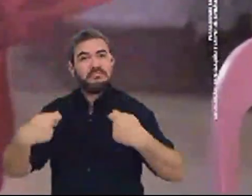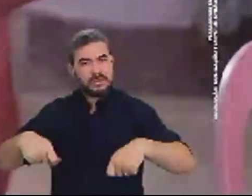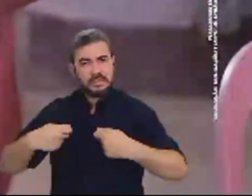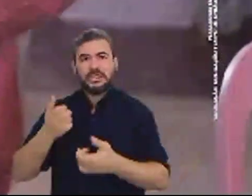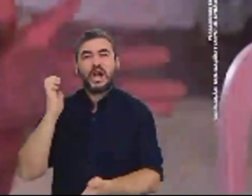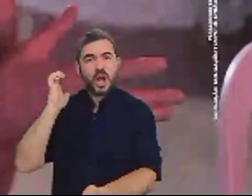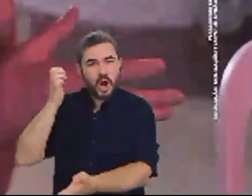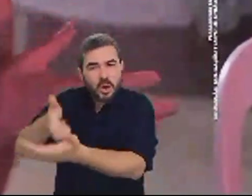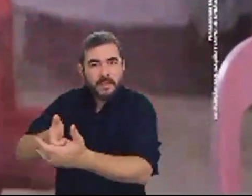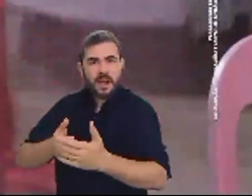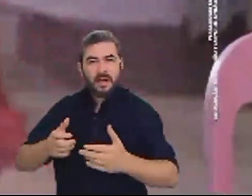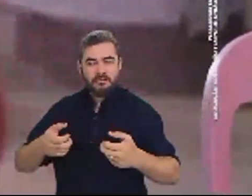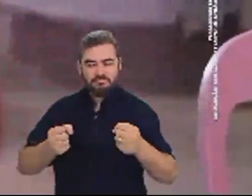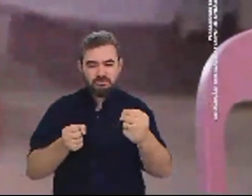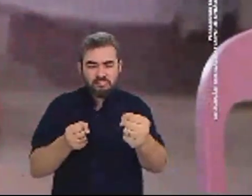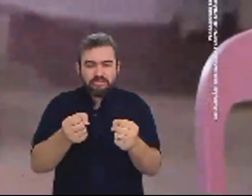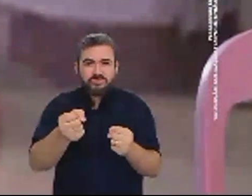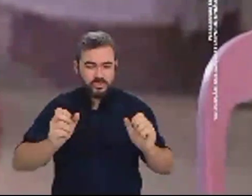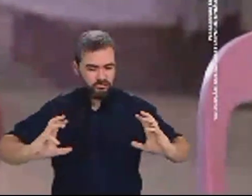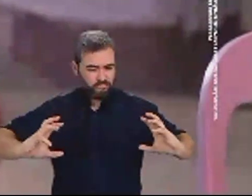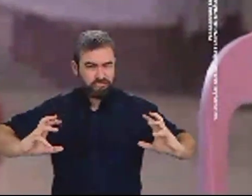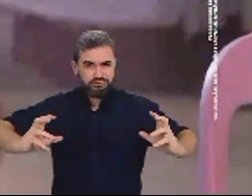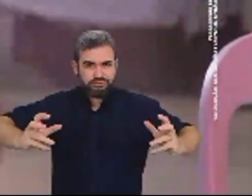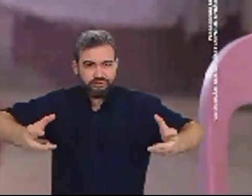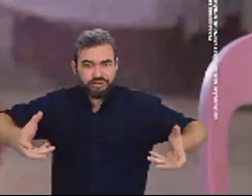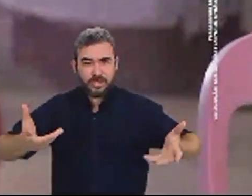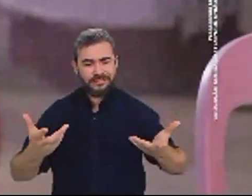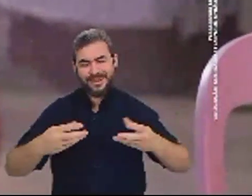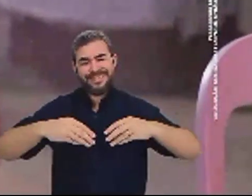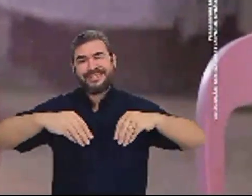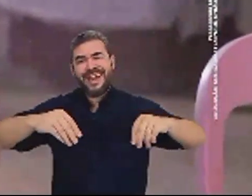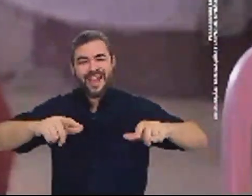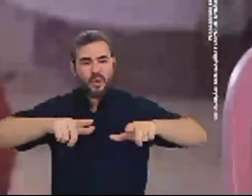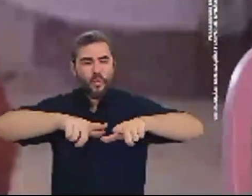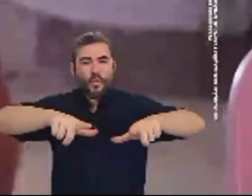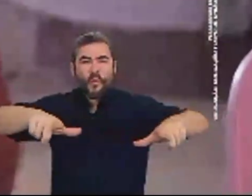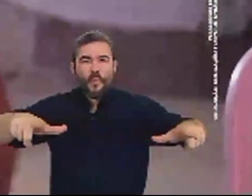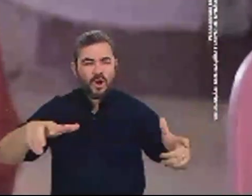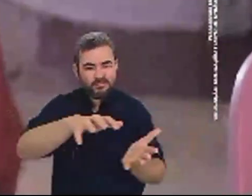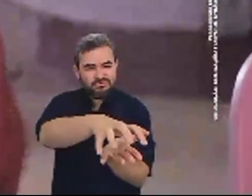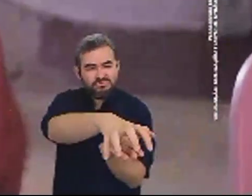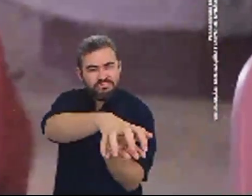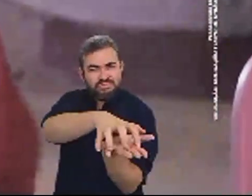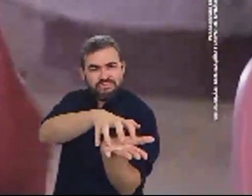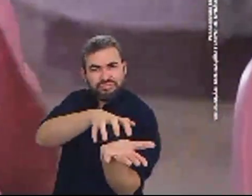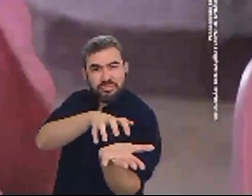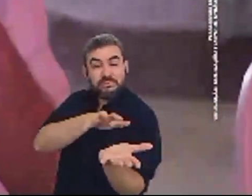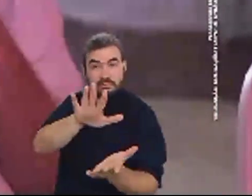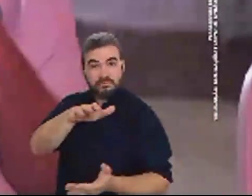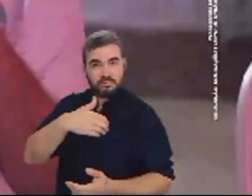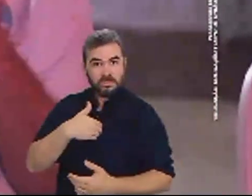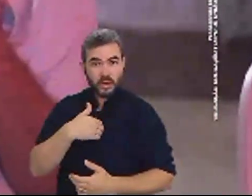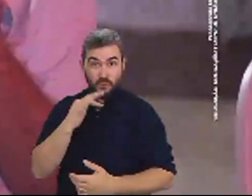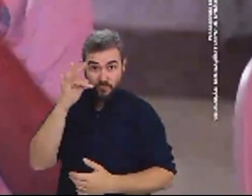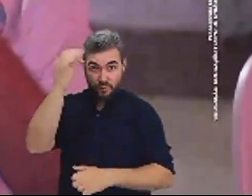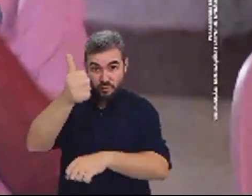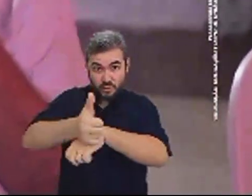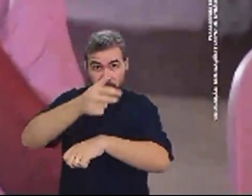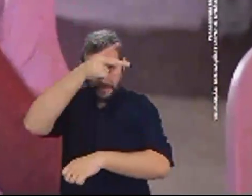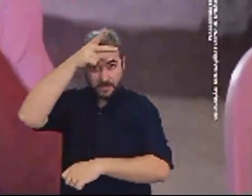limpar o terreno é trator para arar a terra então nós como prefeito de Sobral nós vamos